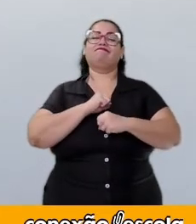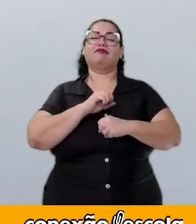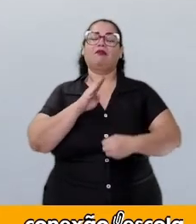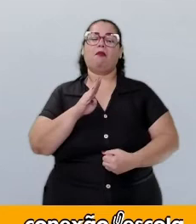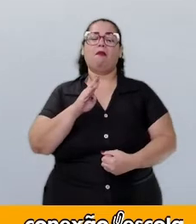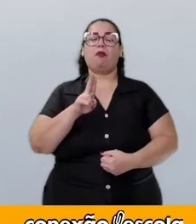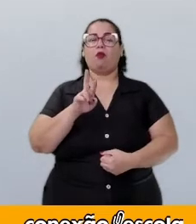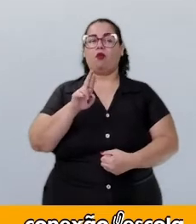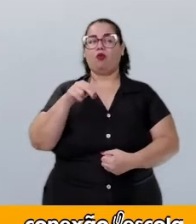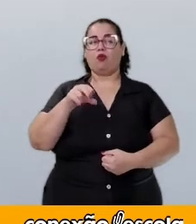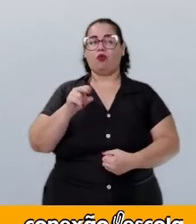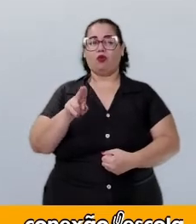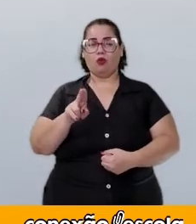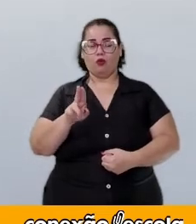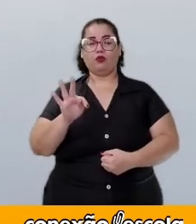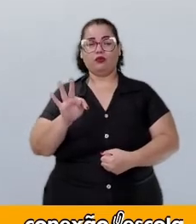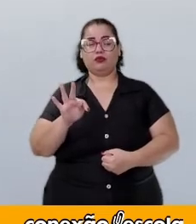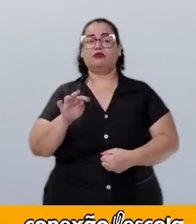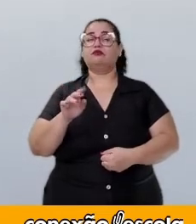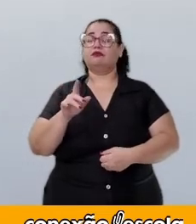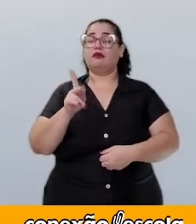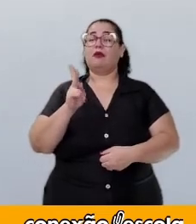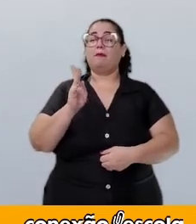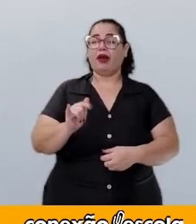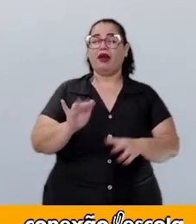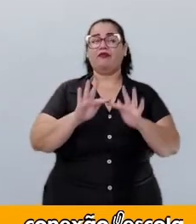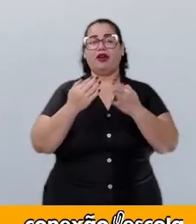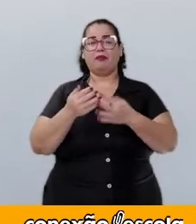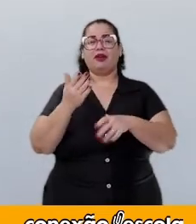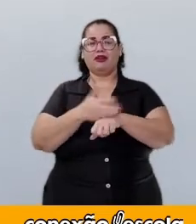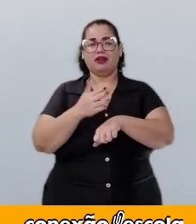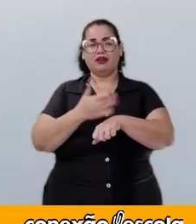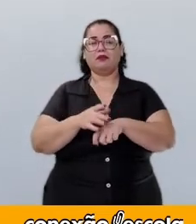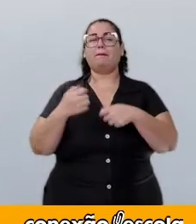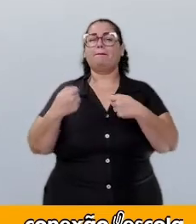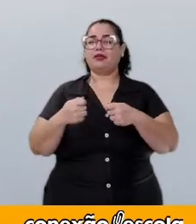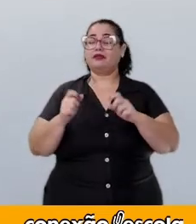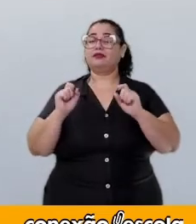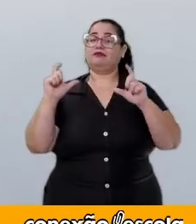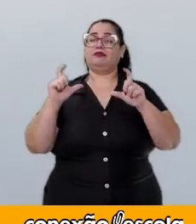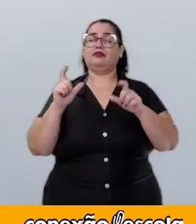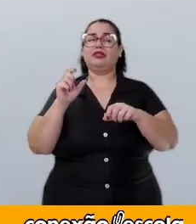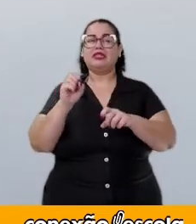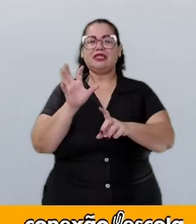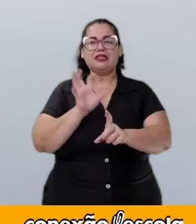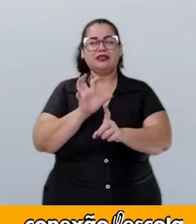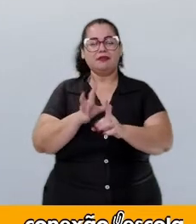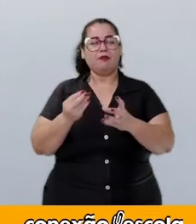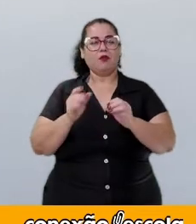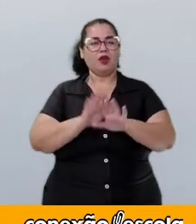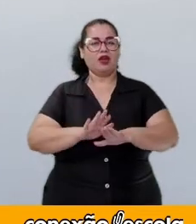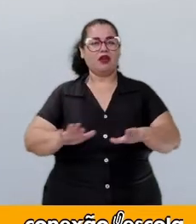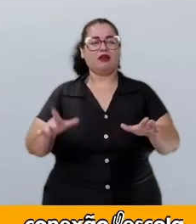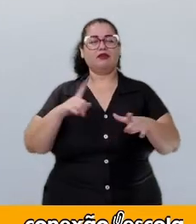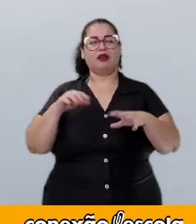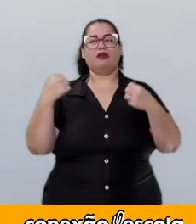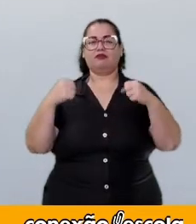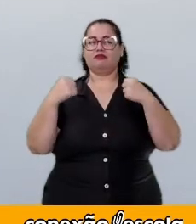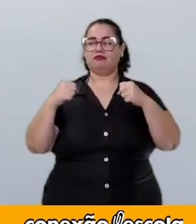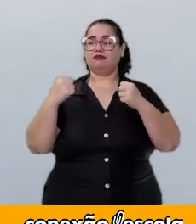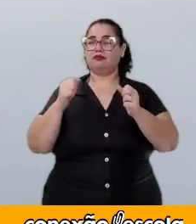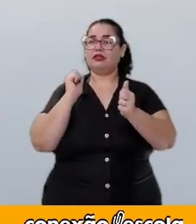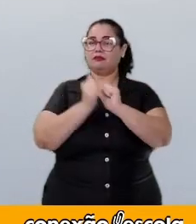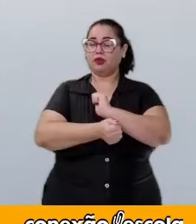Pais e treinadores precisam estar alertas ao excesso de expectativas quando as crianças começam atividades